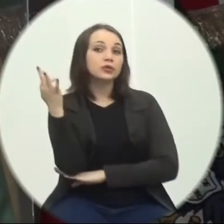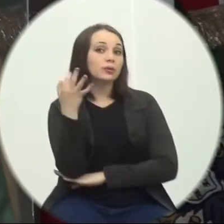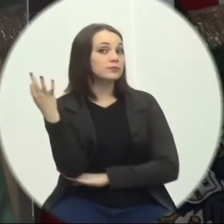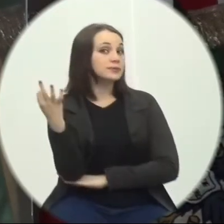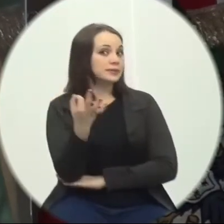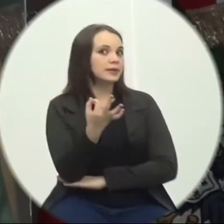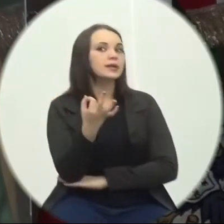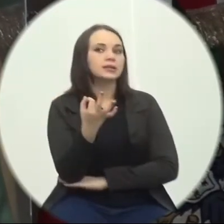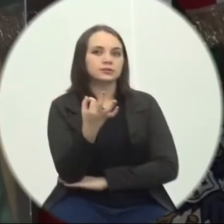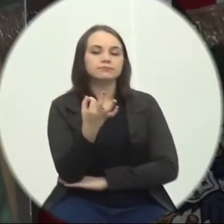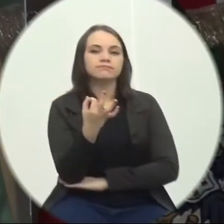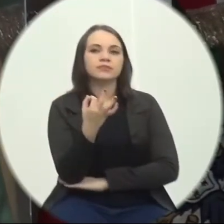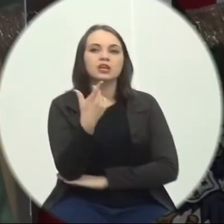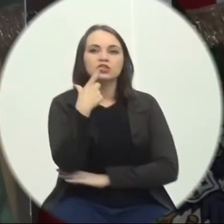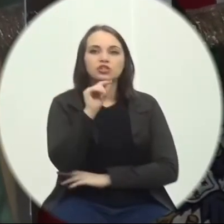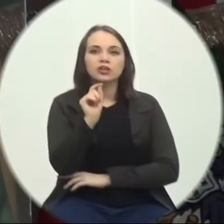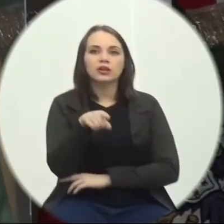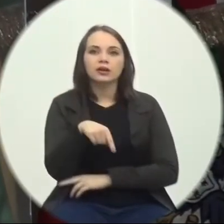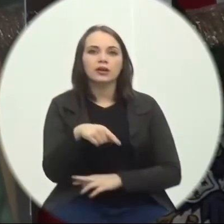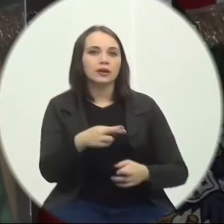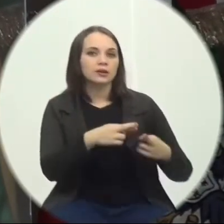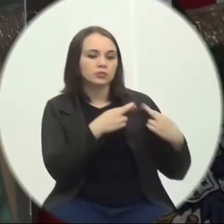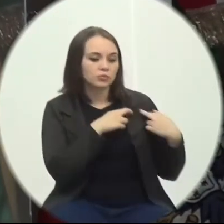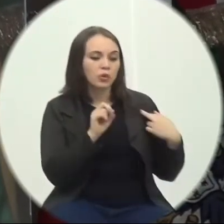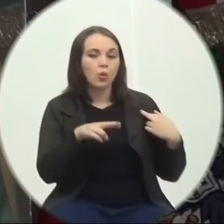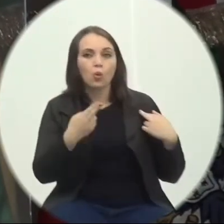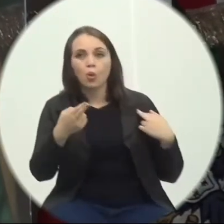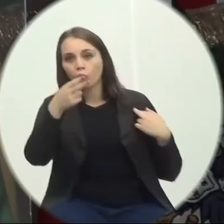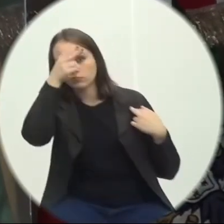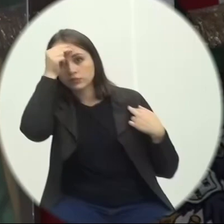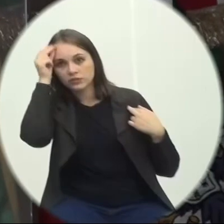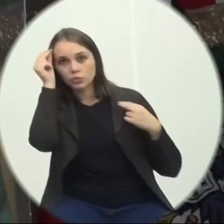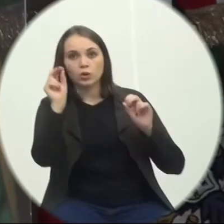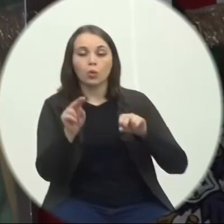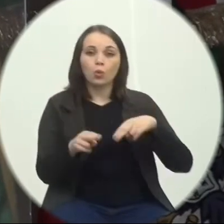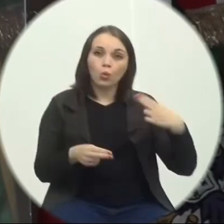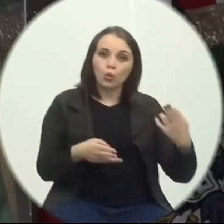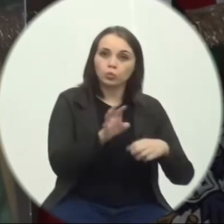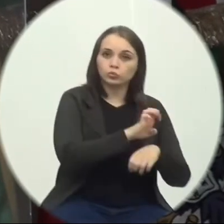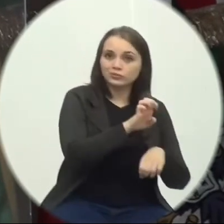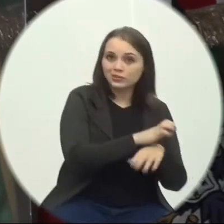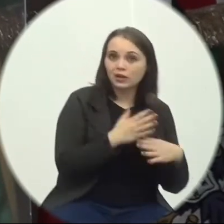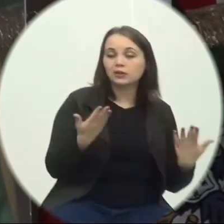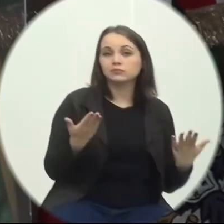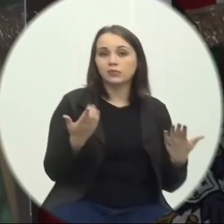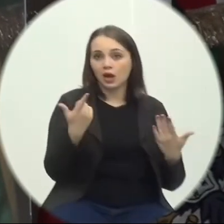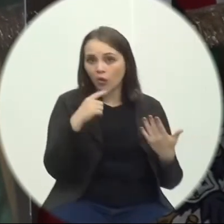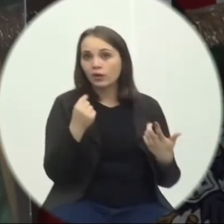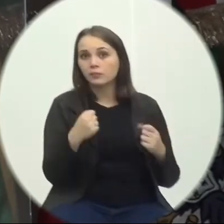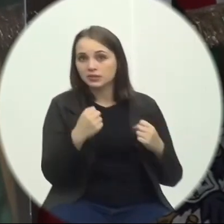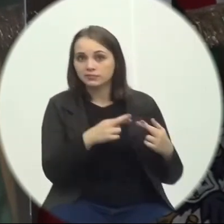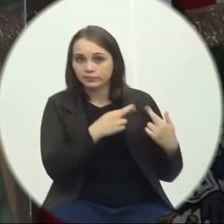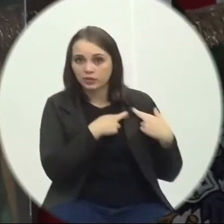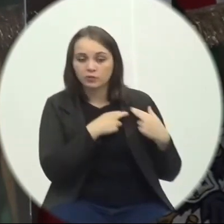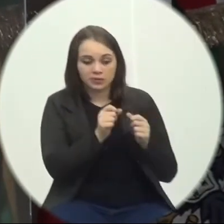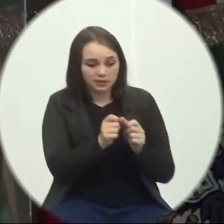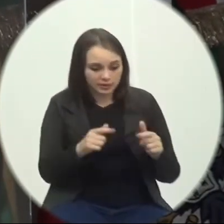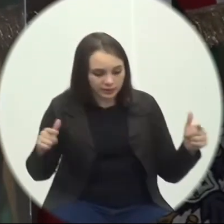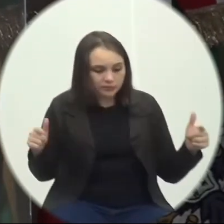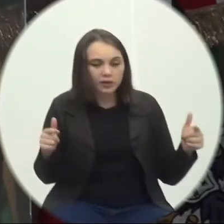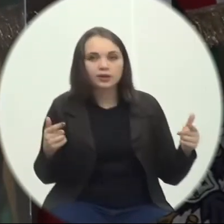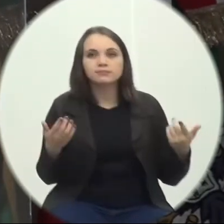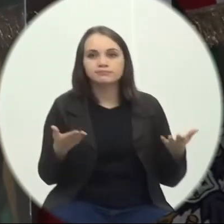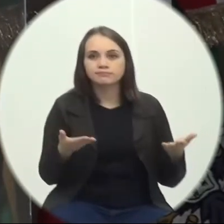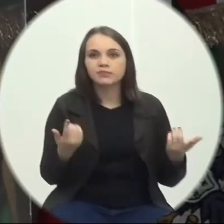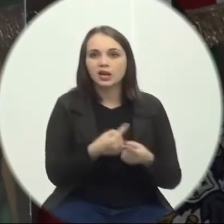coordenadoria Regional De quem É responsabilidade Ou é do município Ou é do Estado De alguém Tem que ser Para fazer A roçada